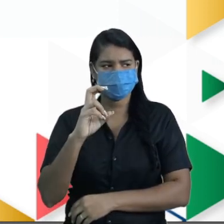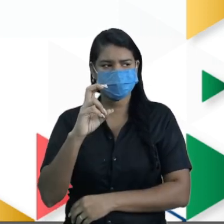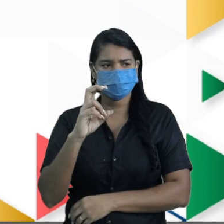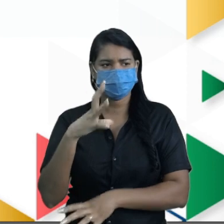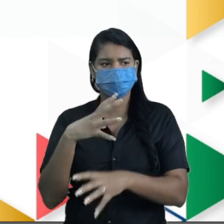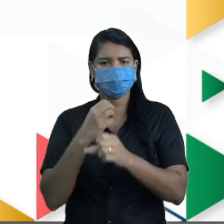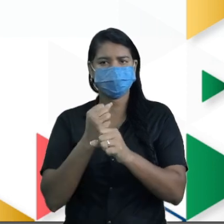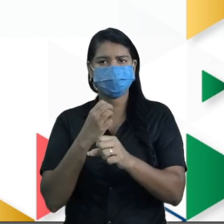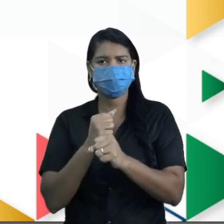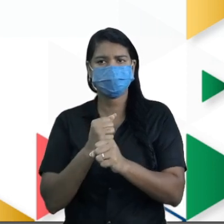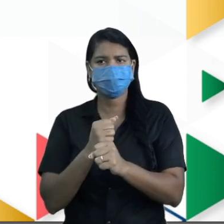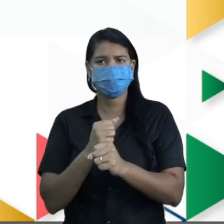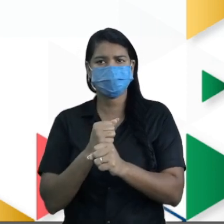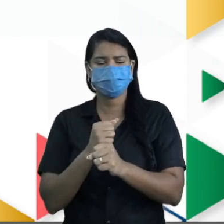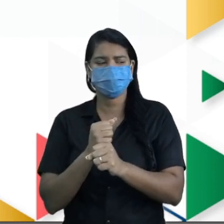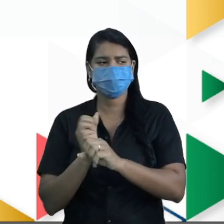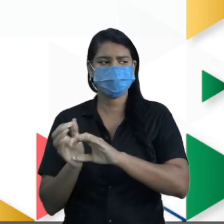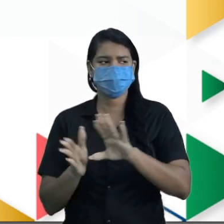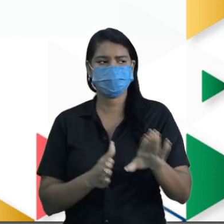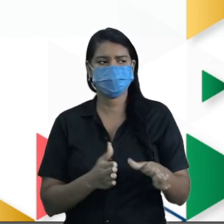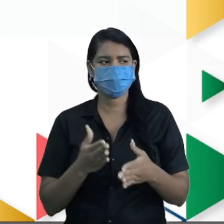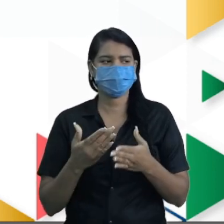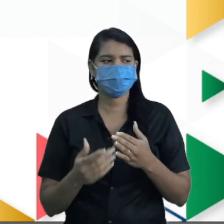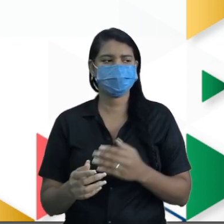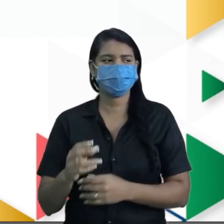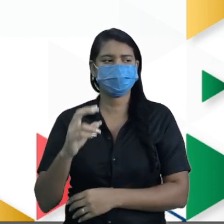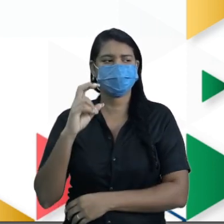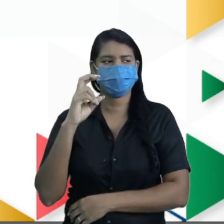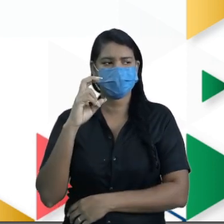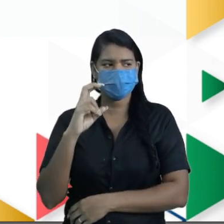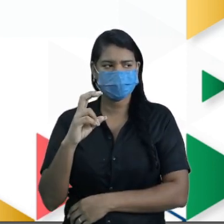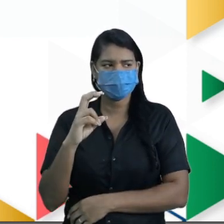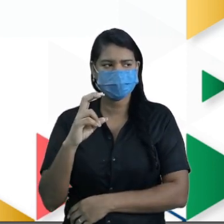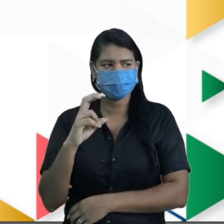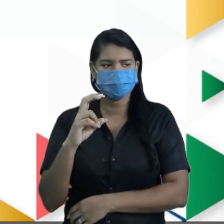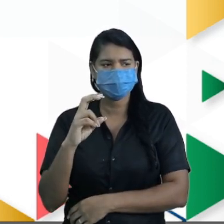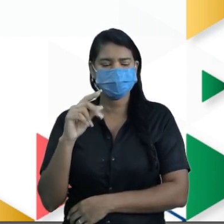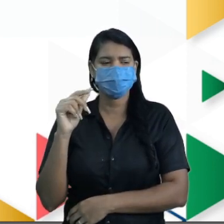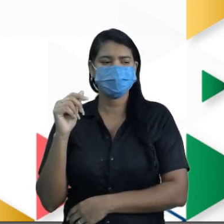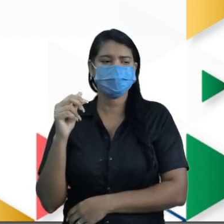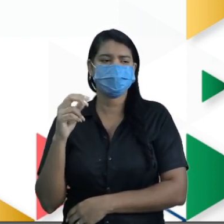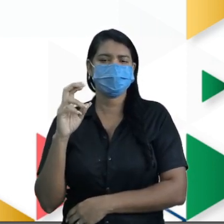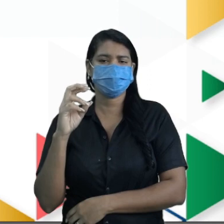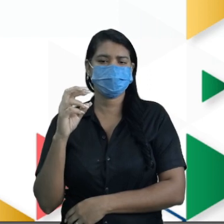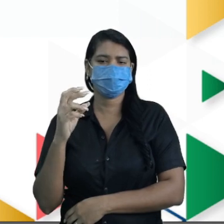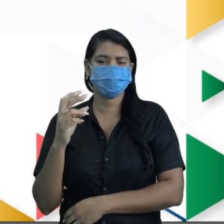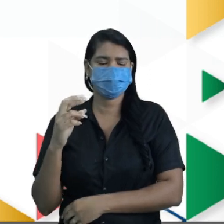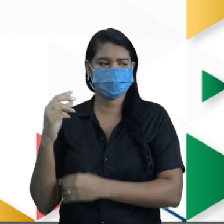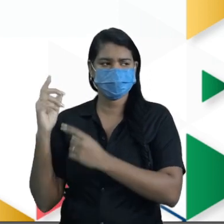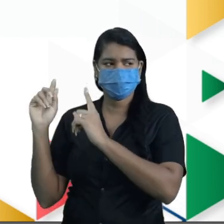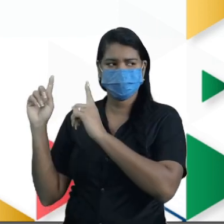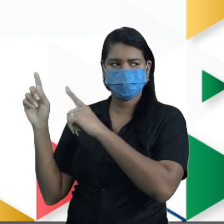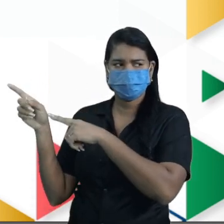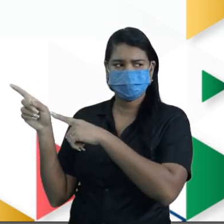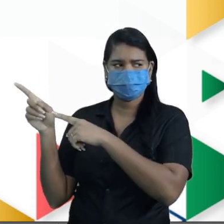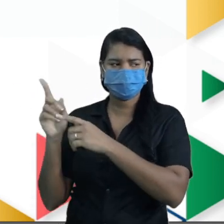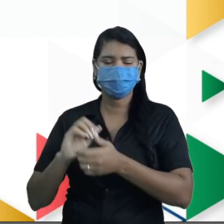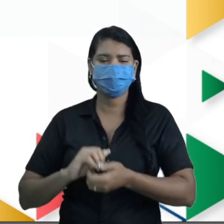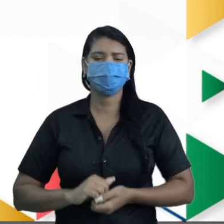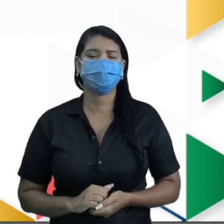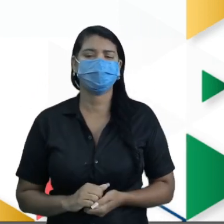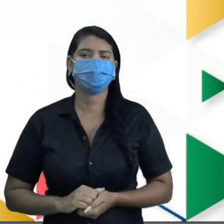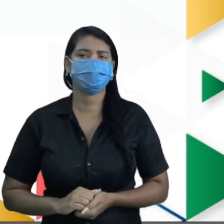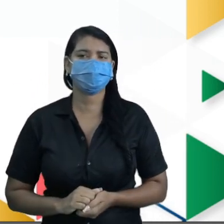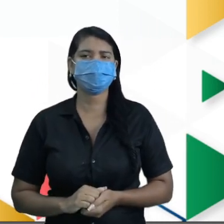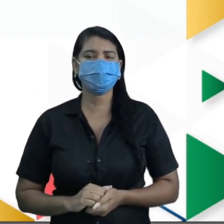5 notas... Não, perdão, né? 50 notas de R$5,00. Tranquilo? Segunda variável aí, ó. Nota de R$5,00.